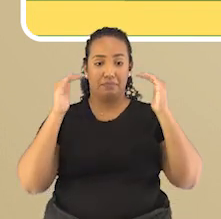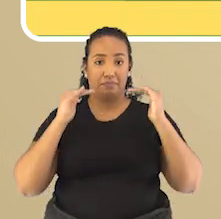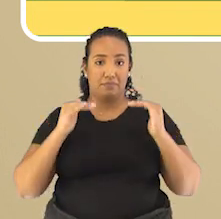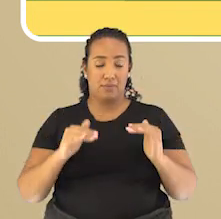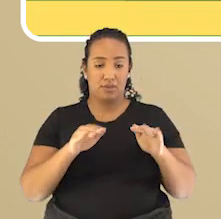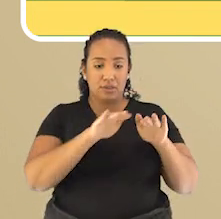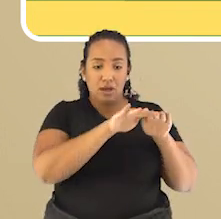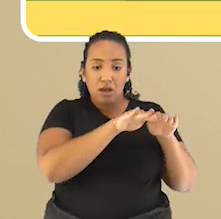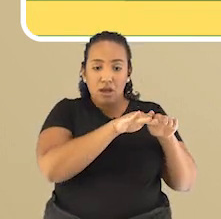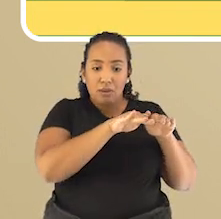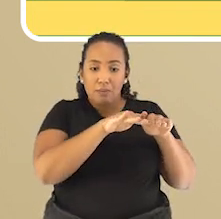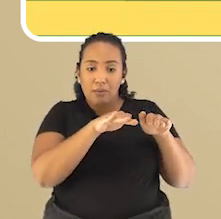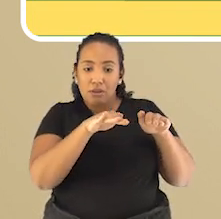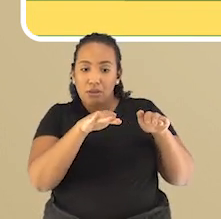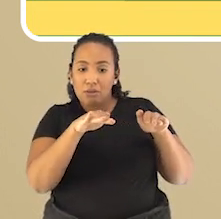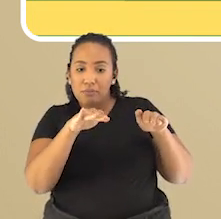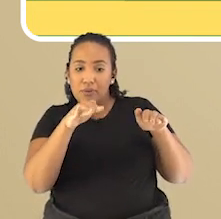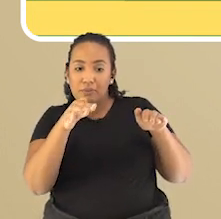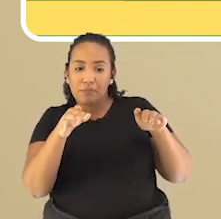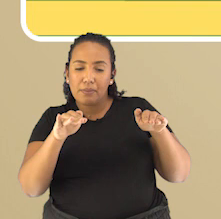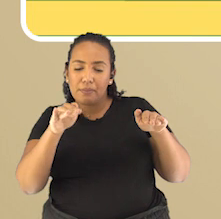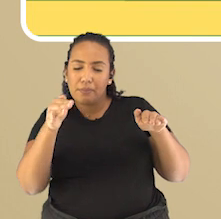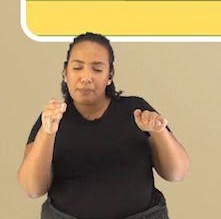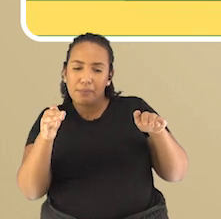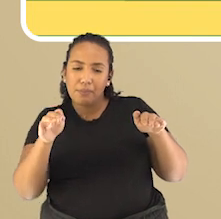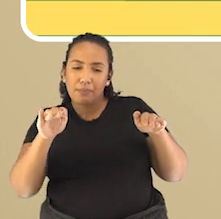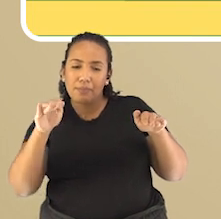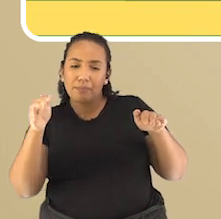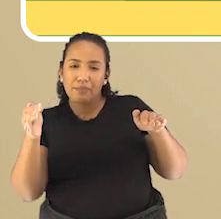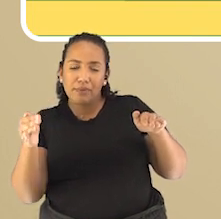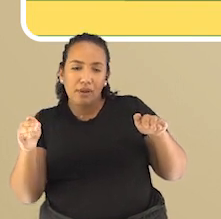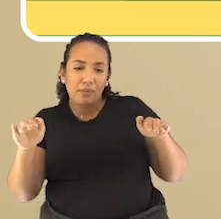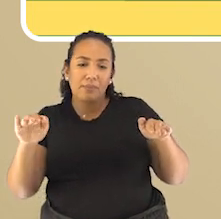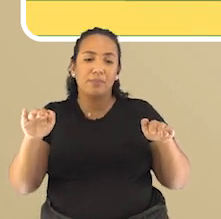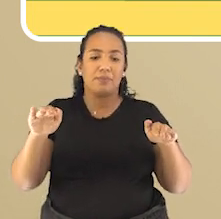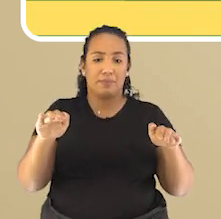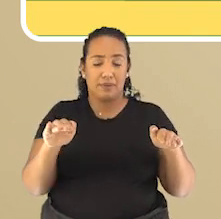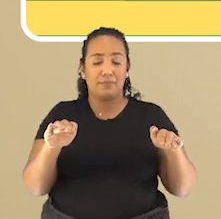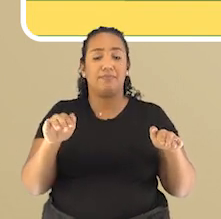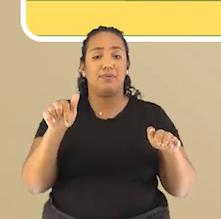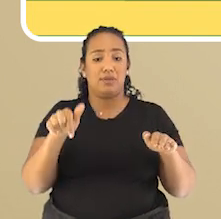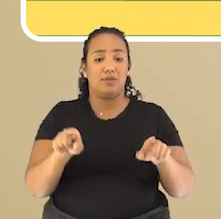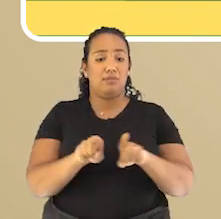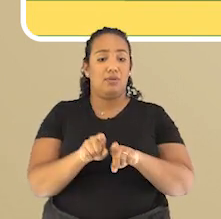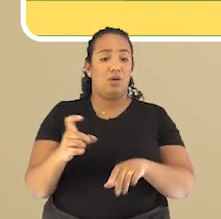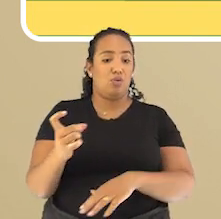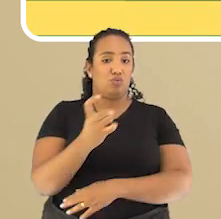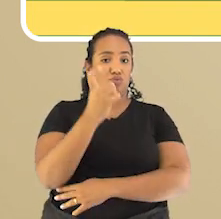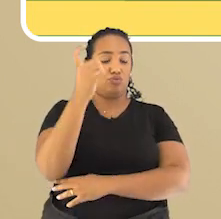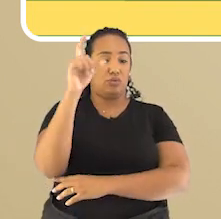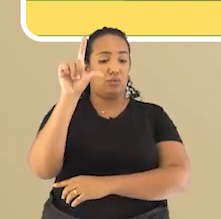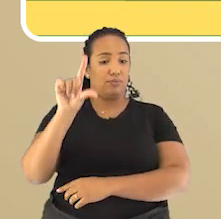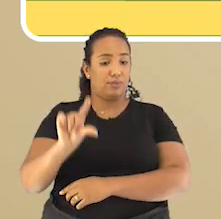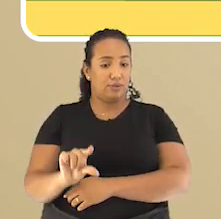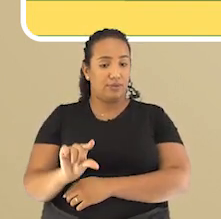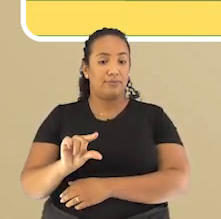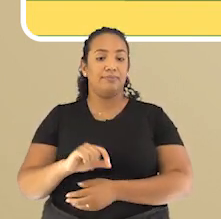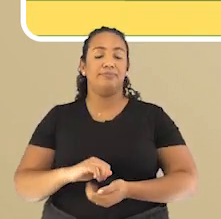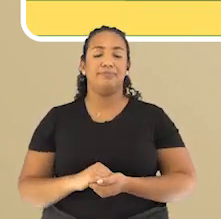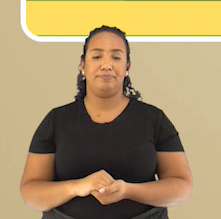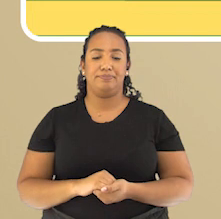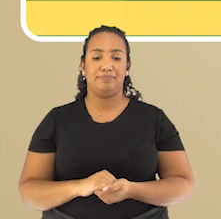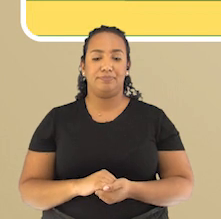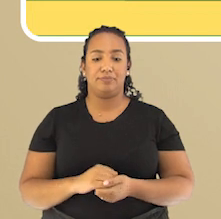doações, elevações mais baixas que as montanhas e também com menores altitudes. Depois,